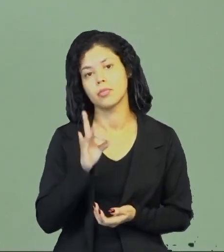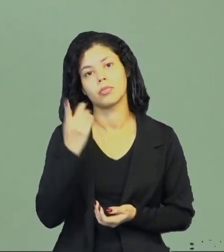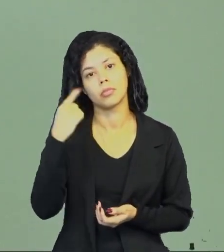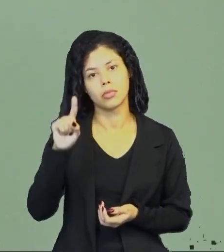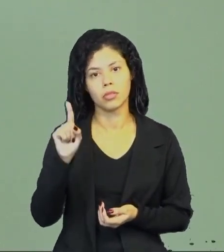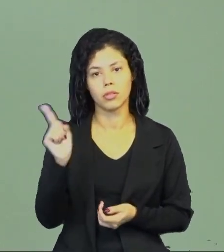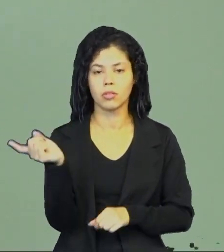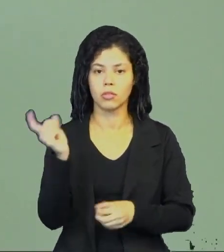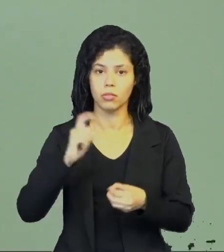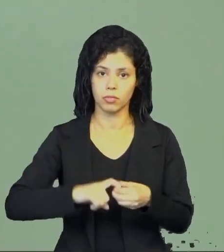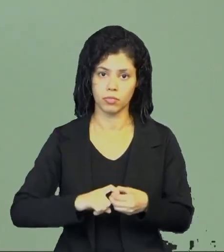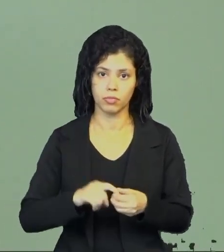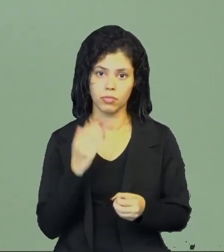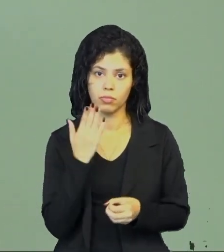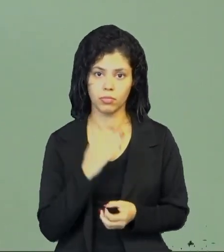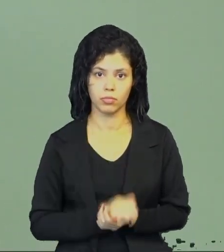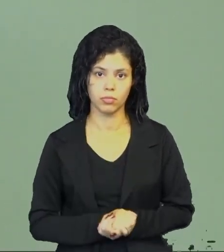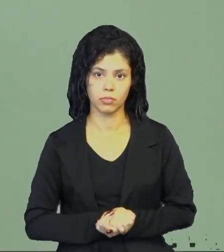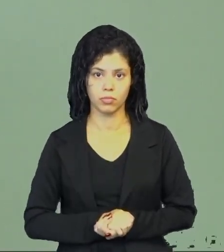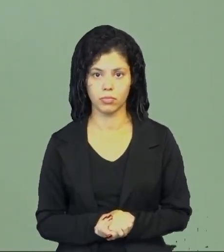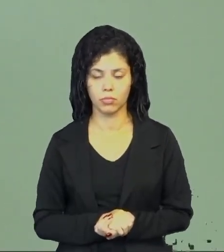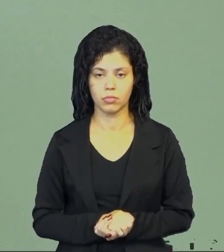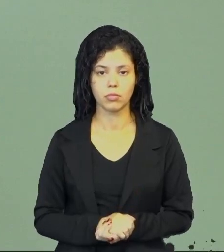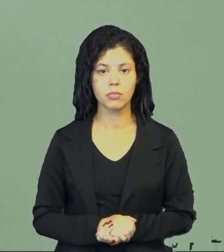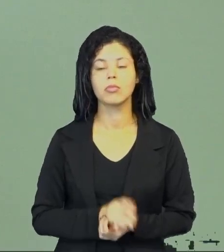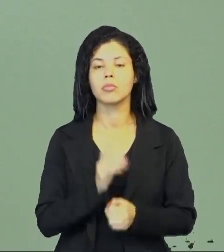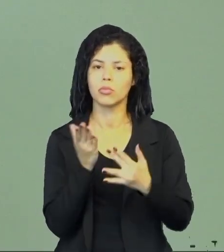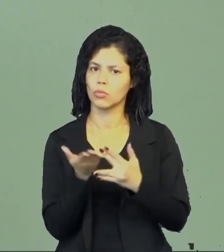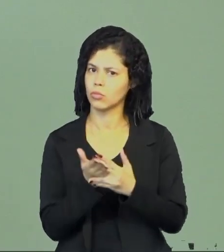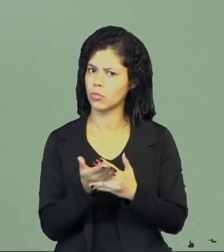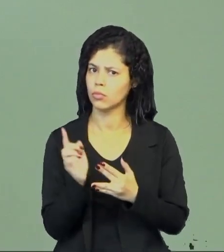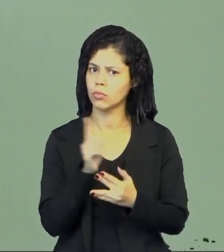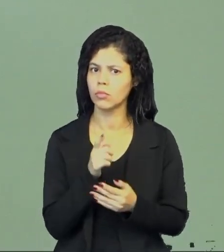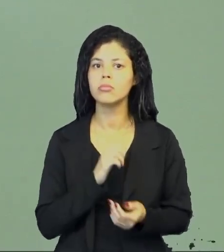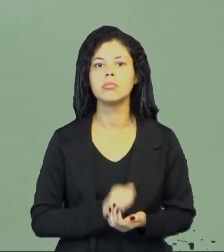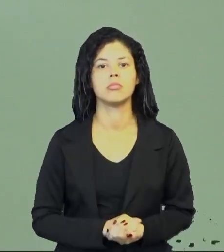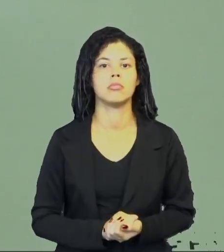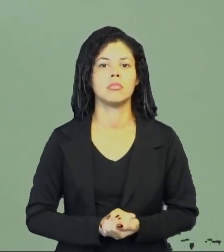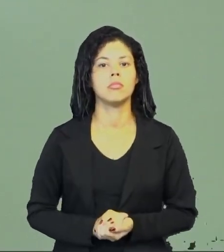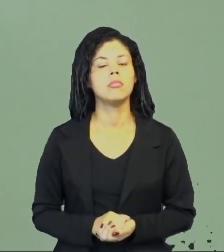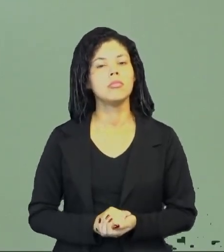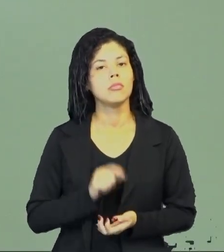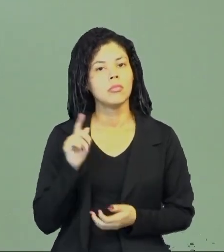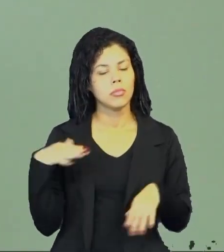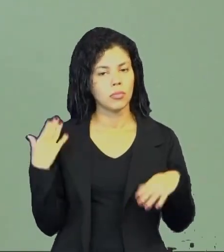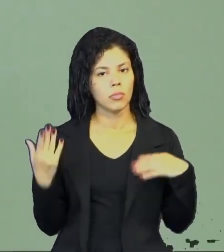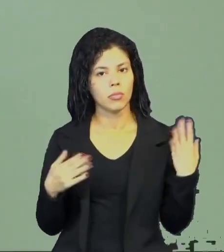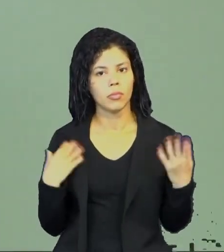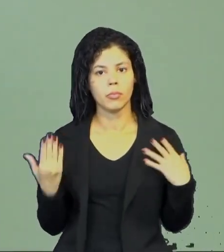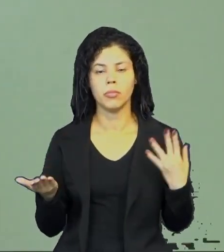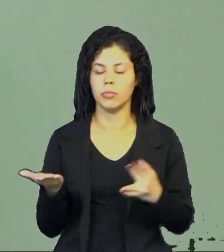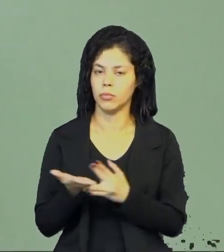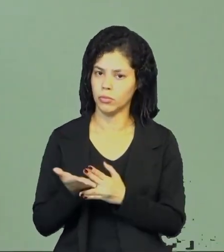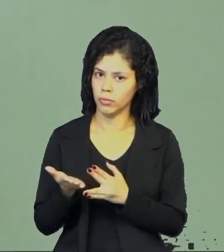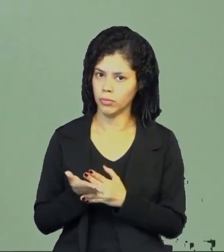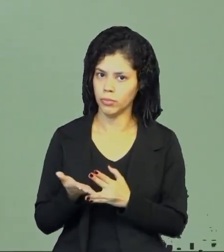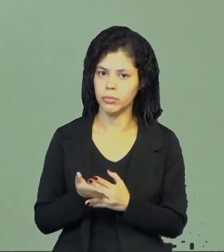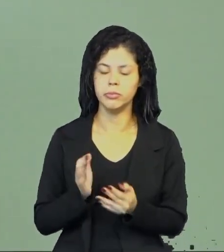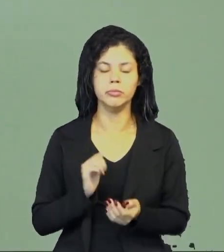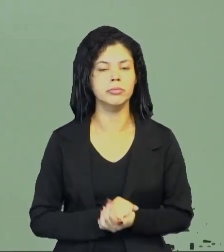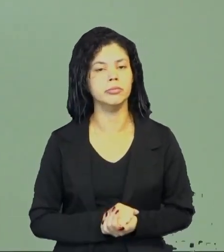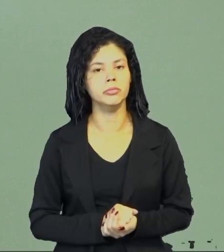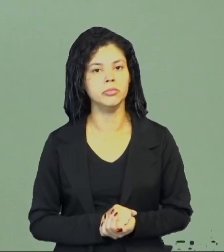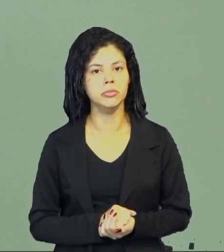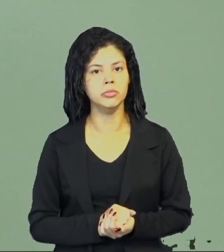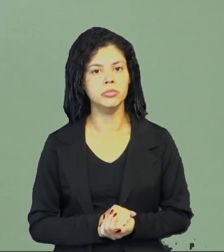você ir ao banheiro e voltar rapidamente, né. Não é o intervalo, deixe o momento de passear pelos corredores durante